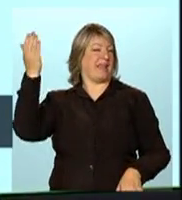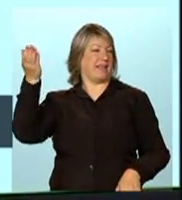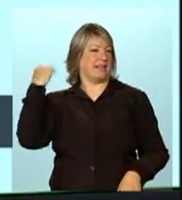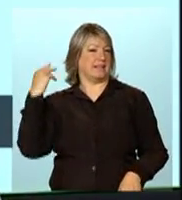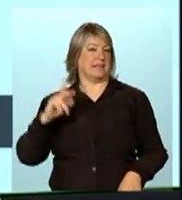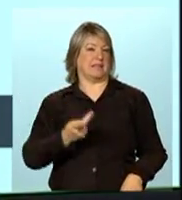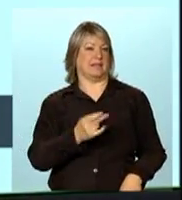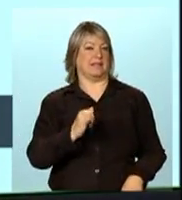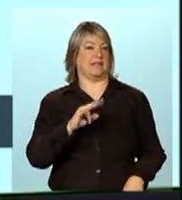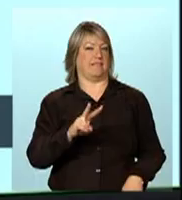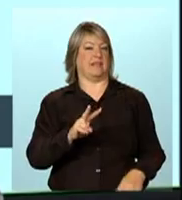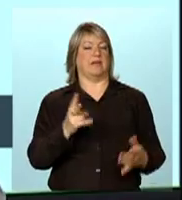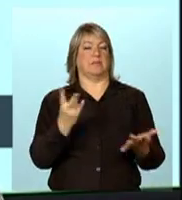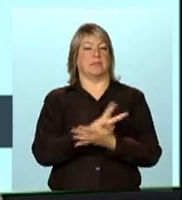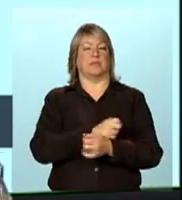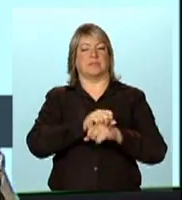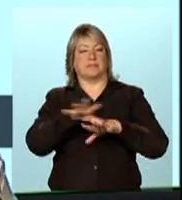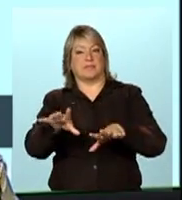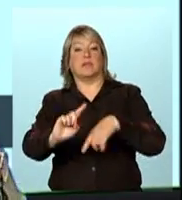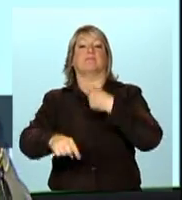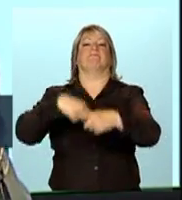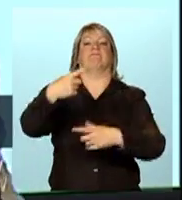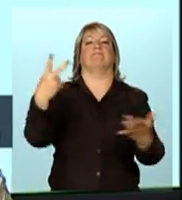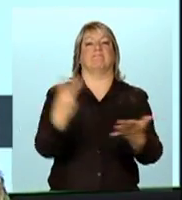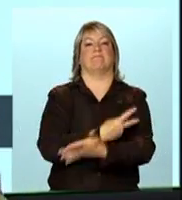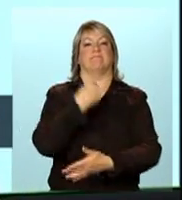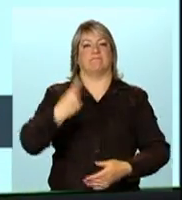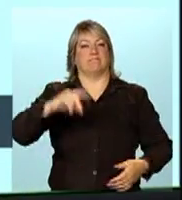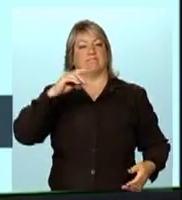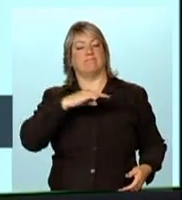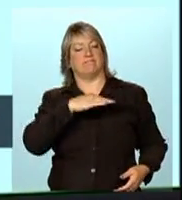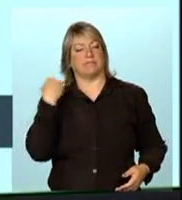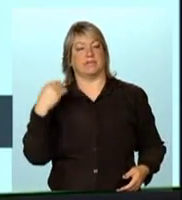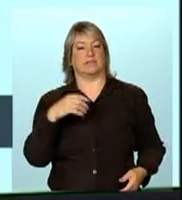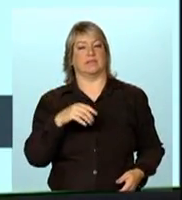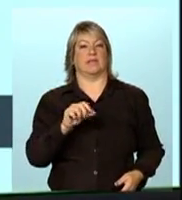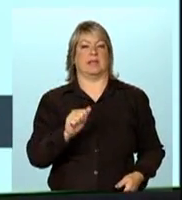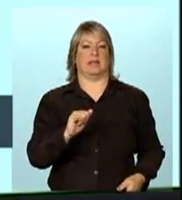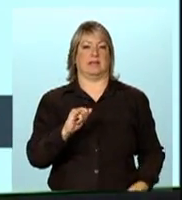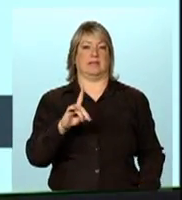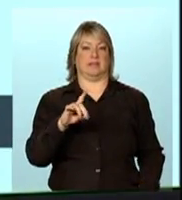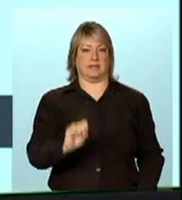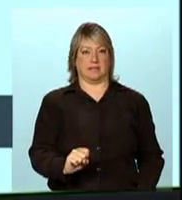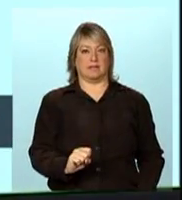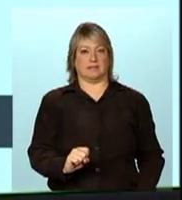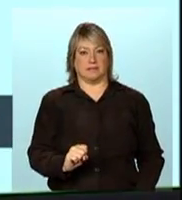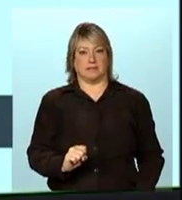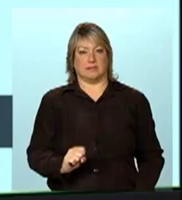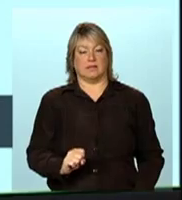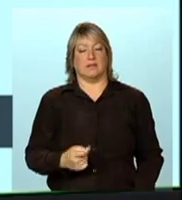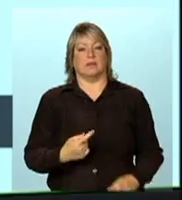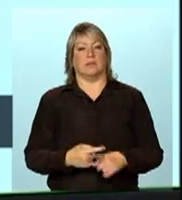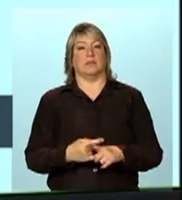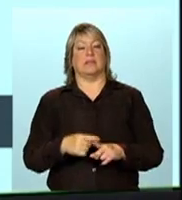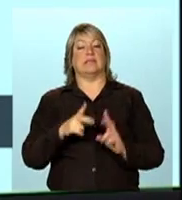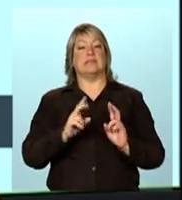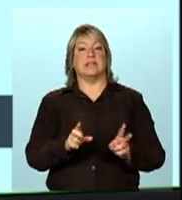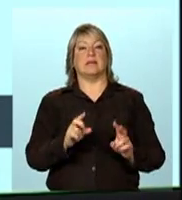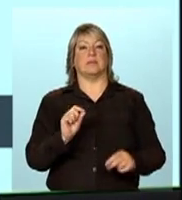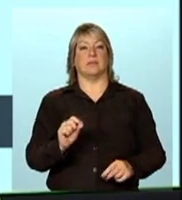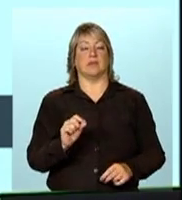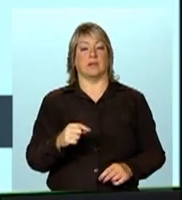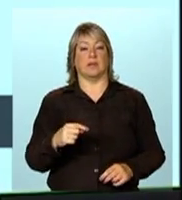com muito tempo atrás, e do diagnóstico também com algum tempo atrás. Ou seja, todas as